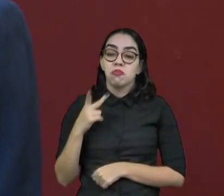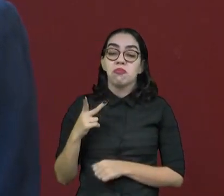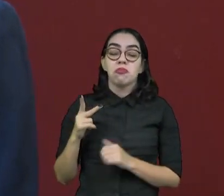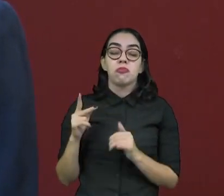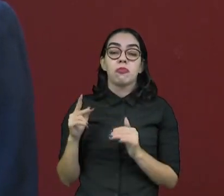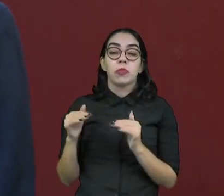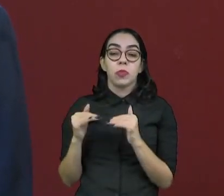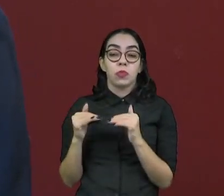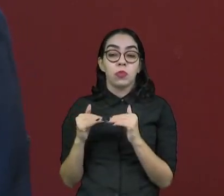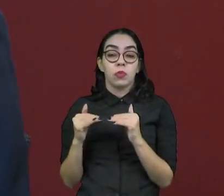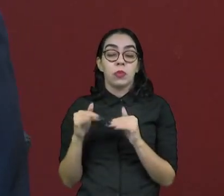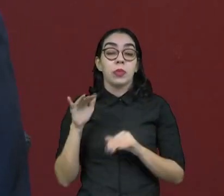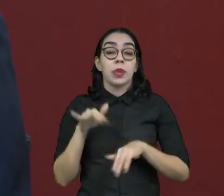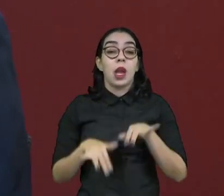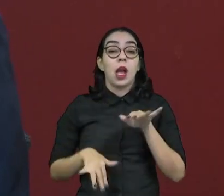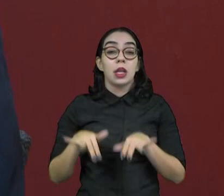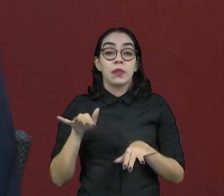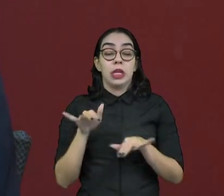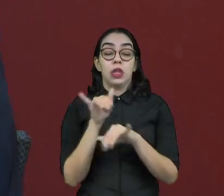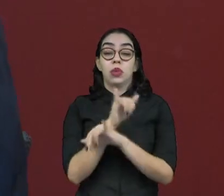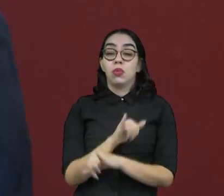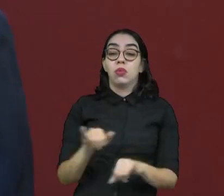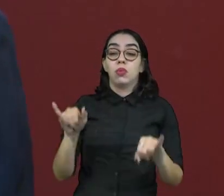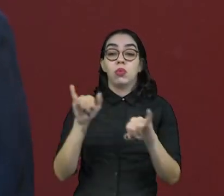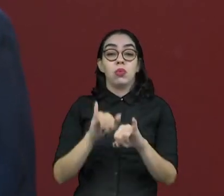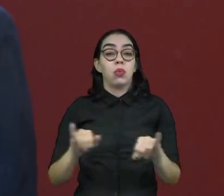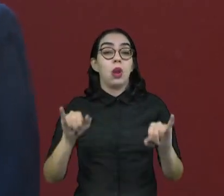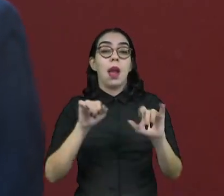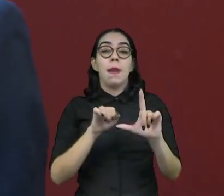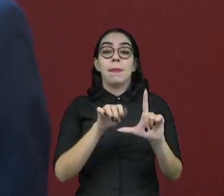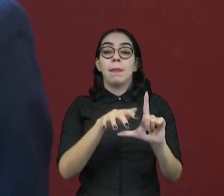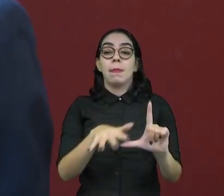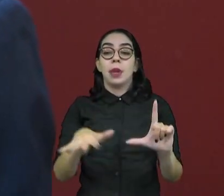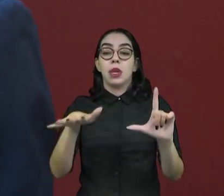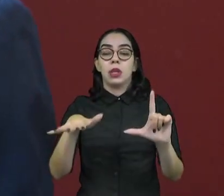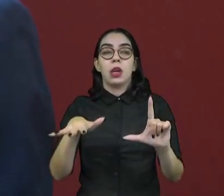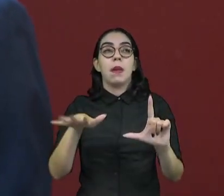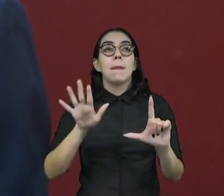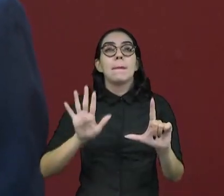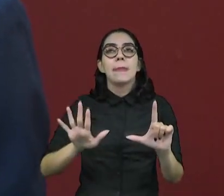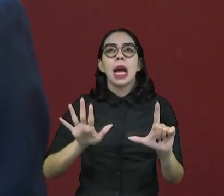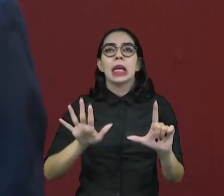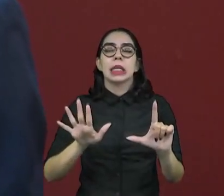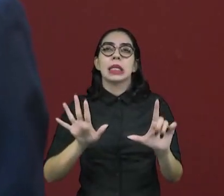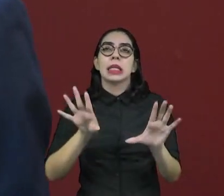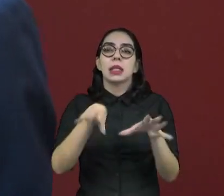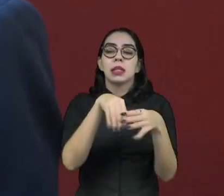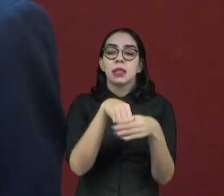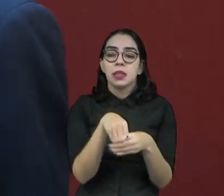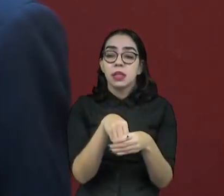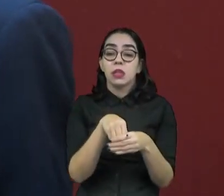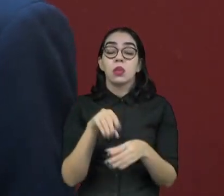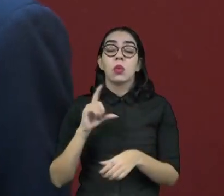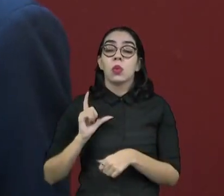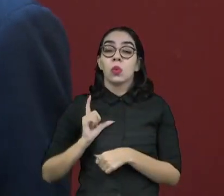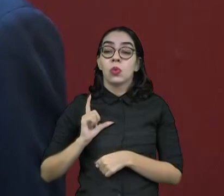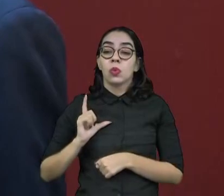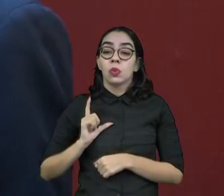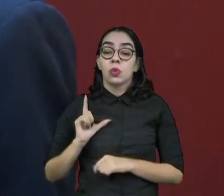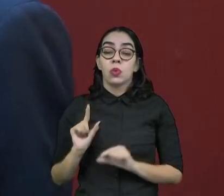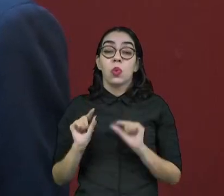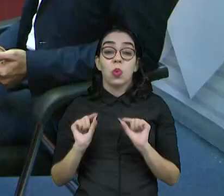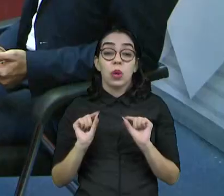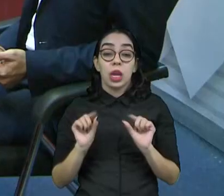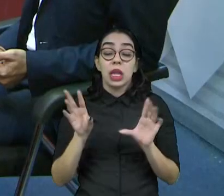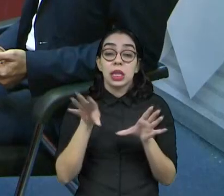que, às vezes, simplesmente o que é divulgado na mídia não nos permite ver os dados completos. As pesquisas, elas vão muito além... divulgado um recorte.